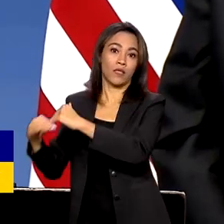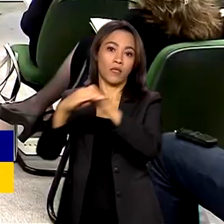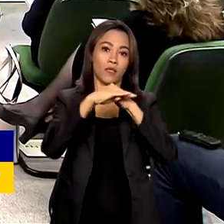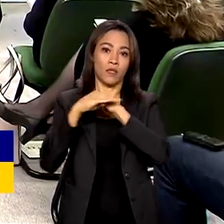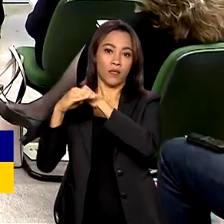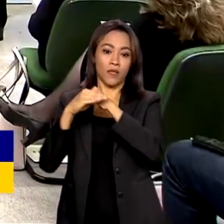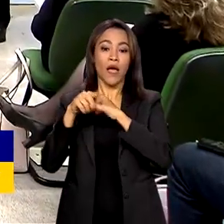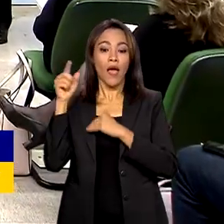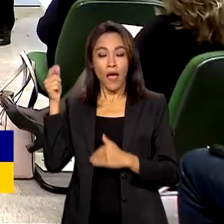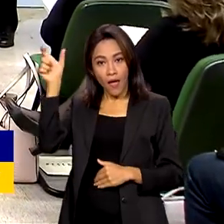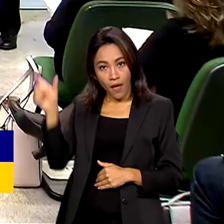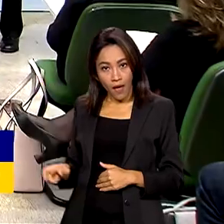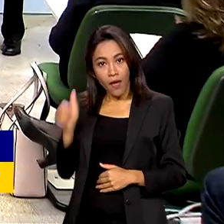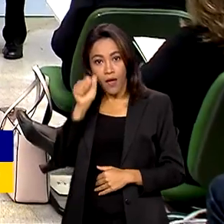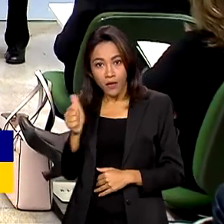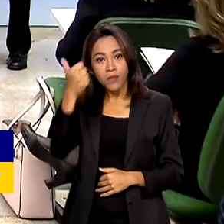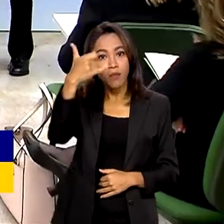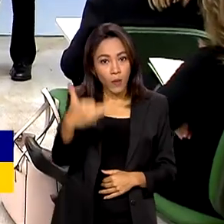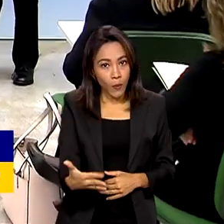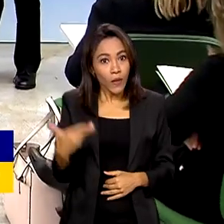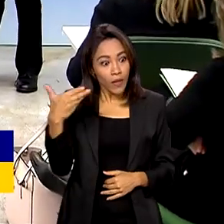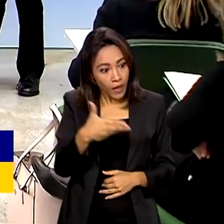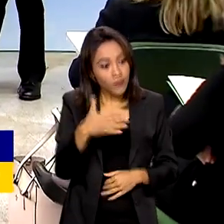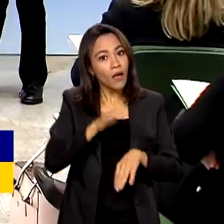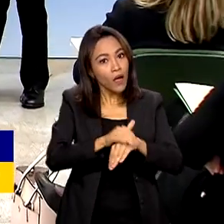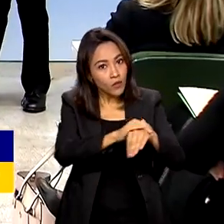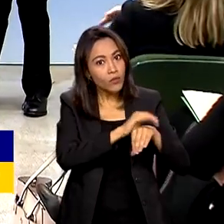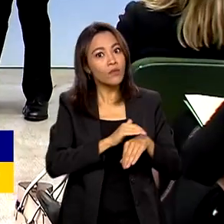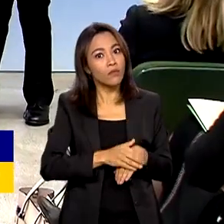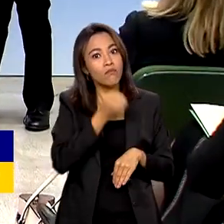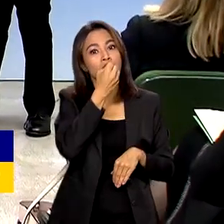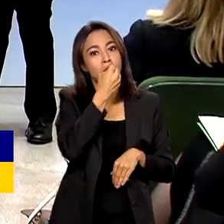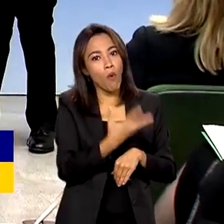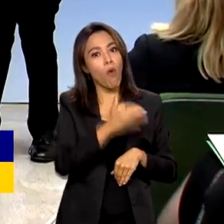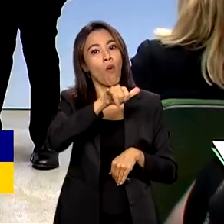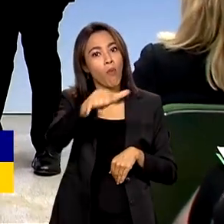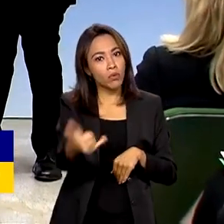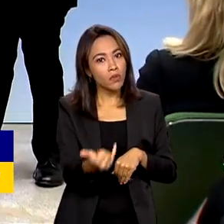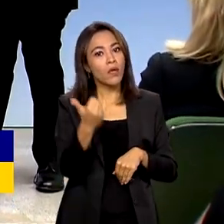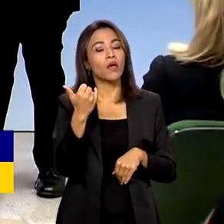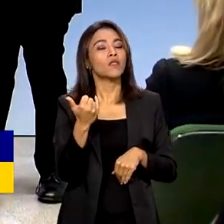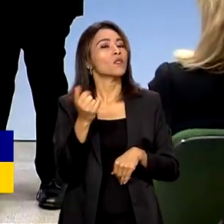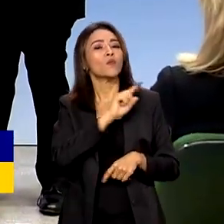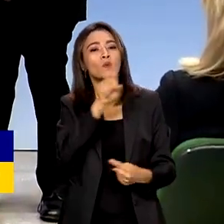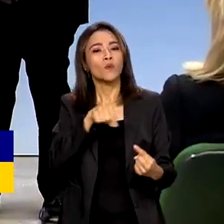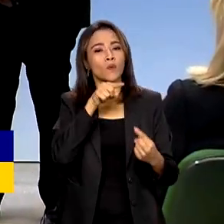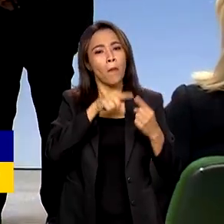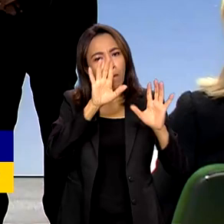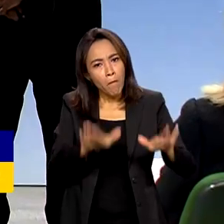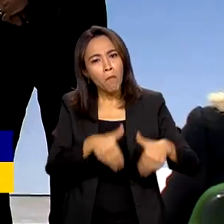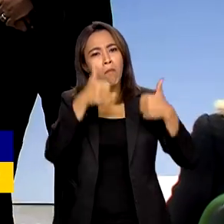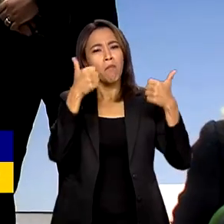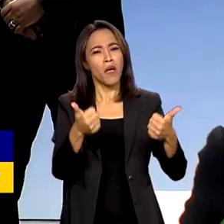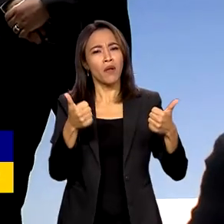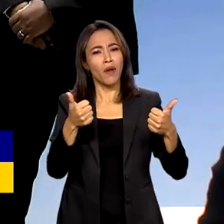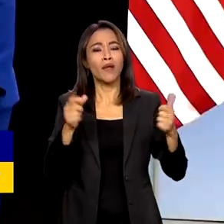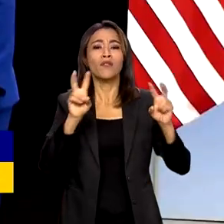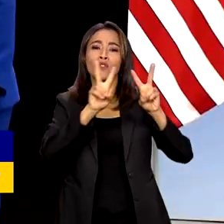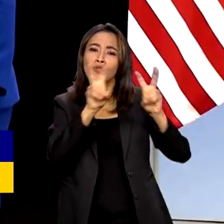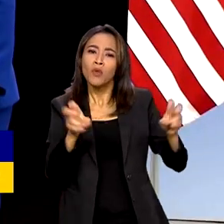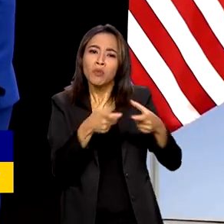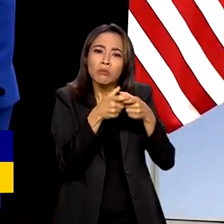Smith, disse que a ação é uma oportunidade de fazer um progresso real para melhorar a situação das minorias